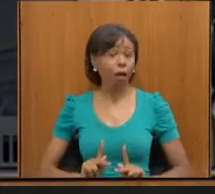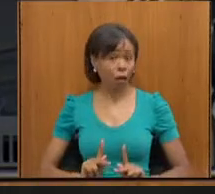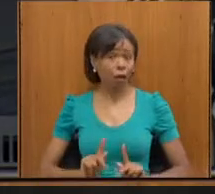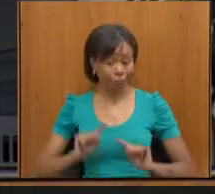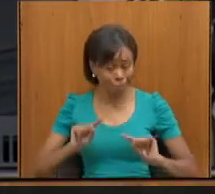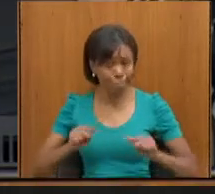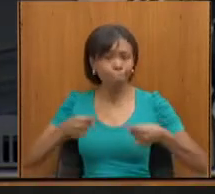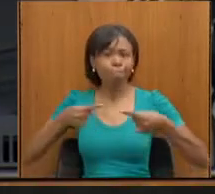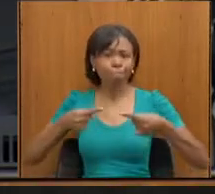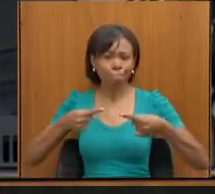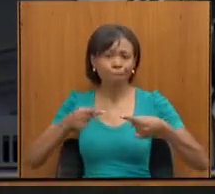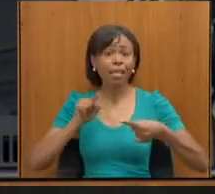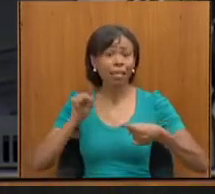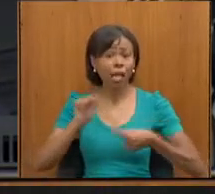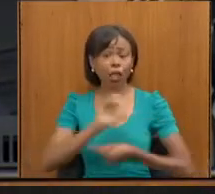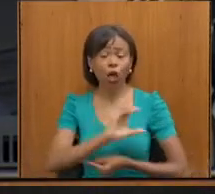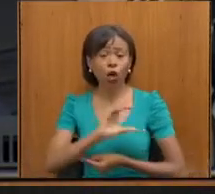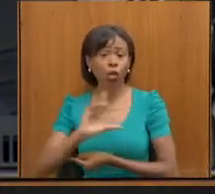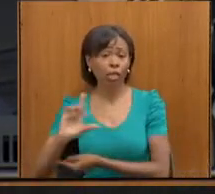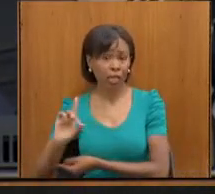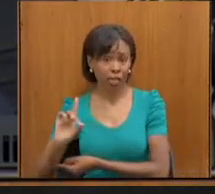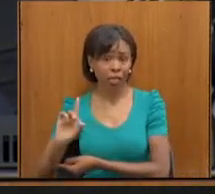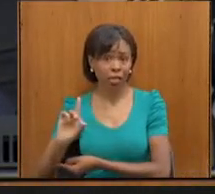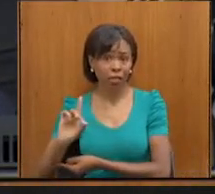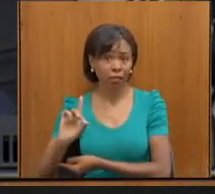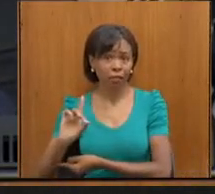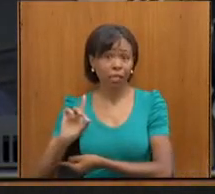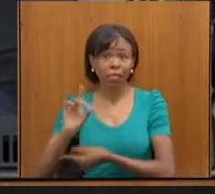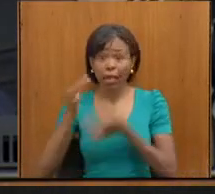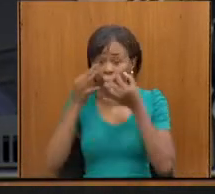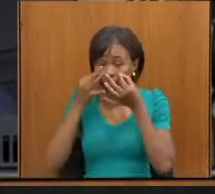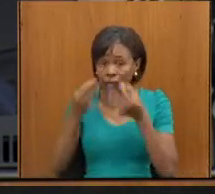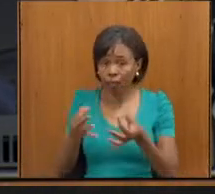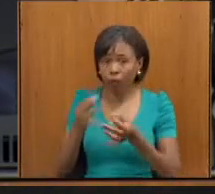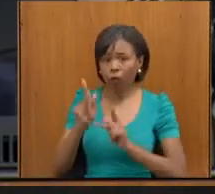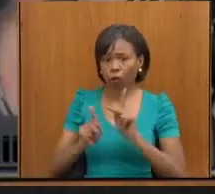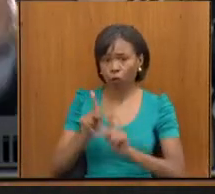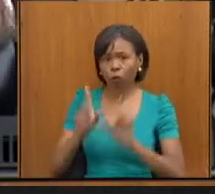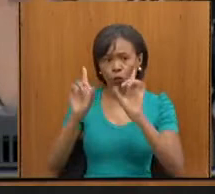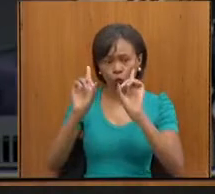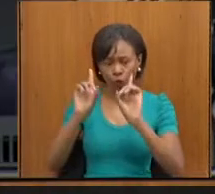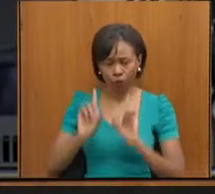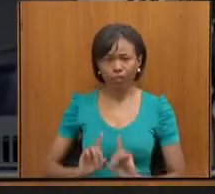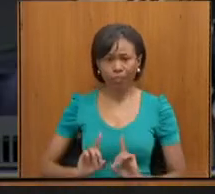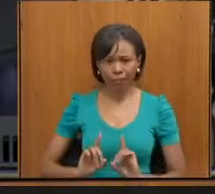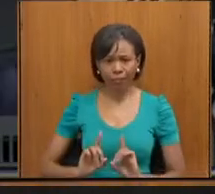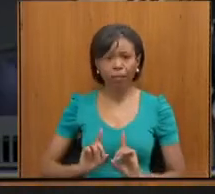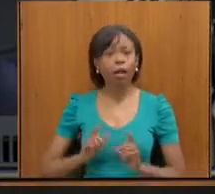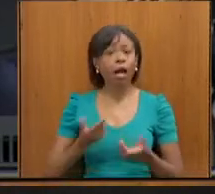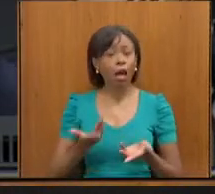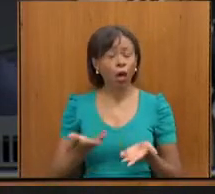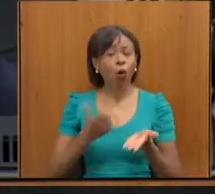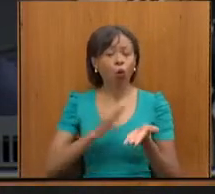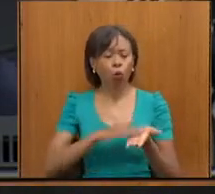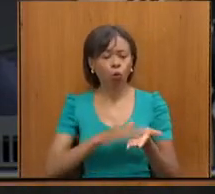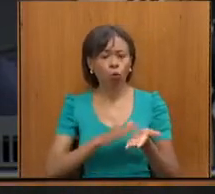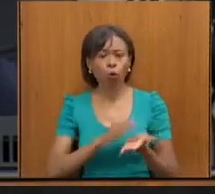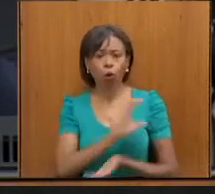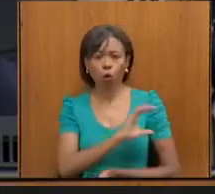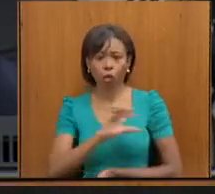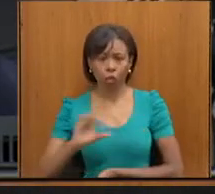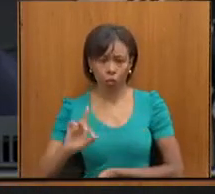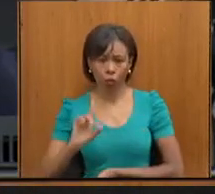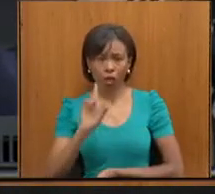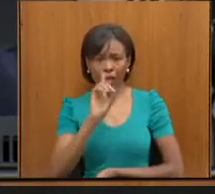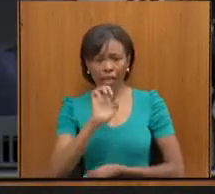da Coordenadoria de Articulação e Atenção aos Direitos da Pessoa com Deficiência e aqui eu cumprimento o nosso coordenador estadual, Cláudio